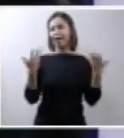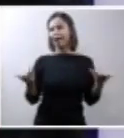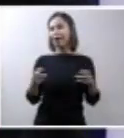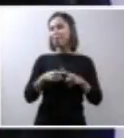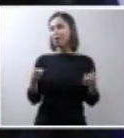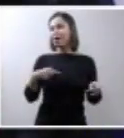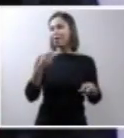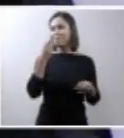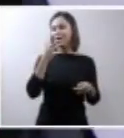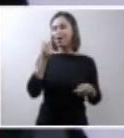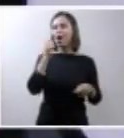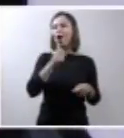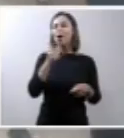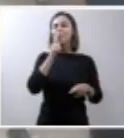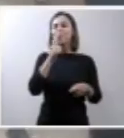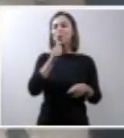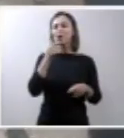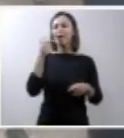do que os homens.